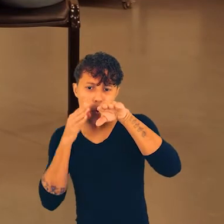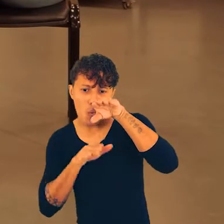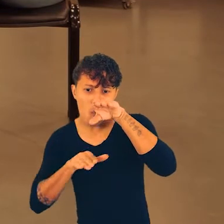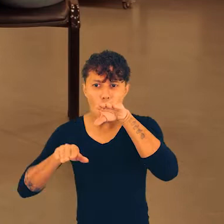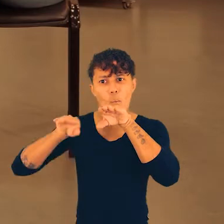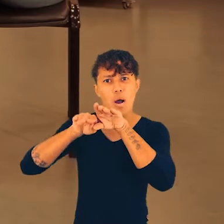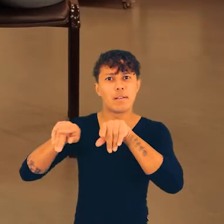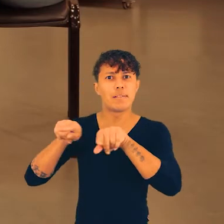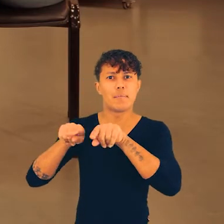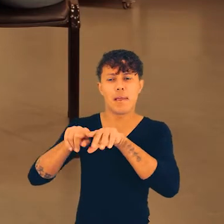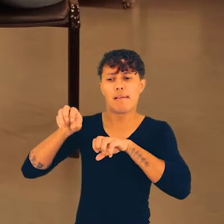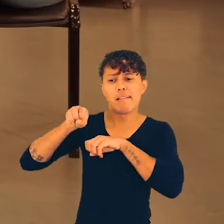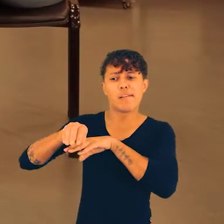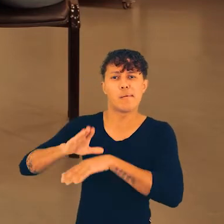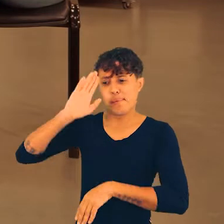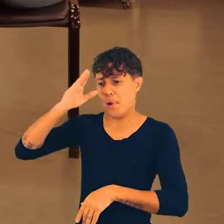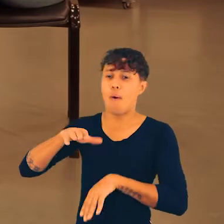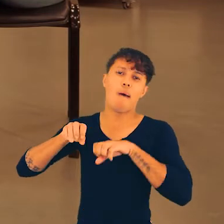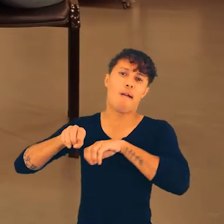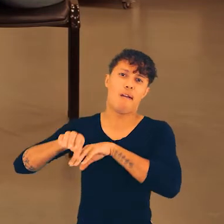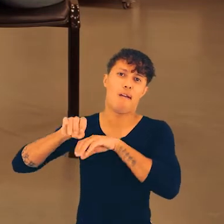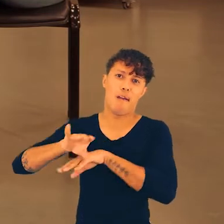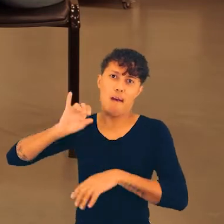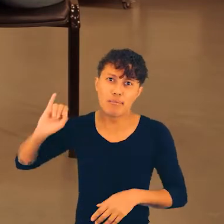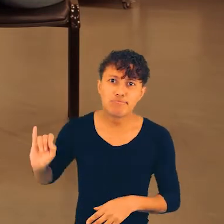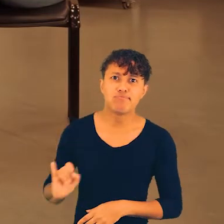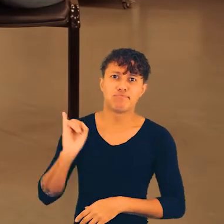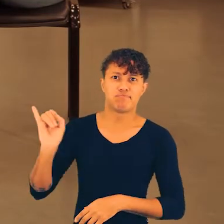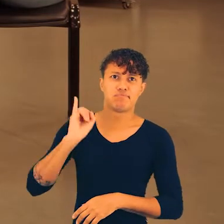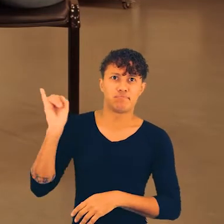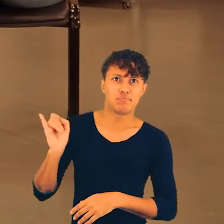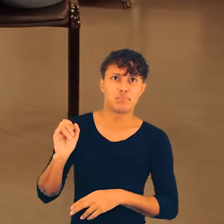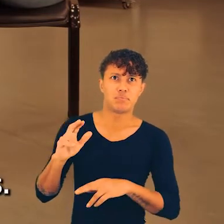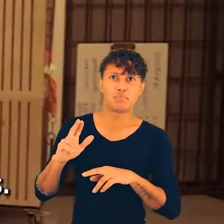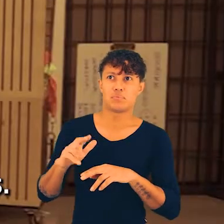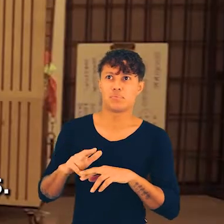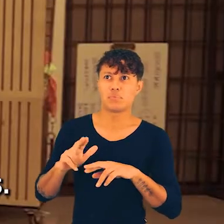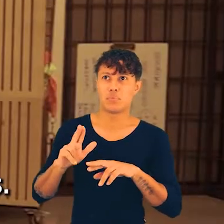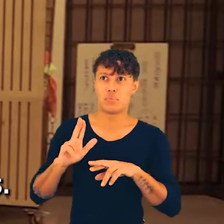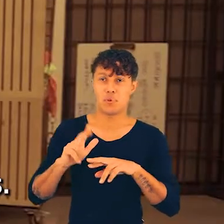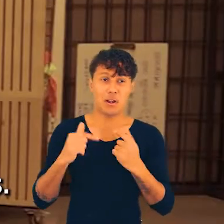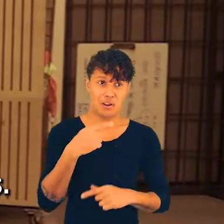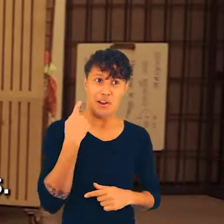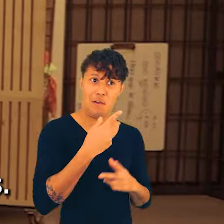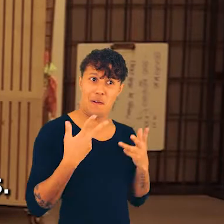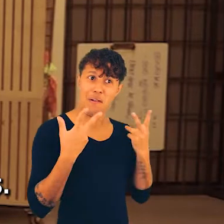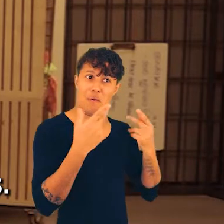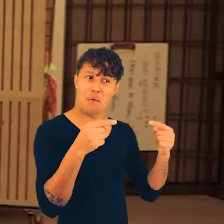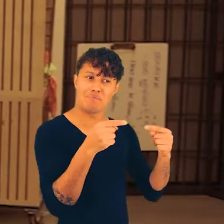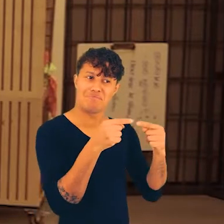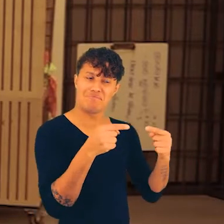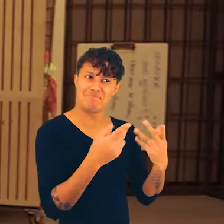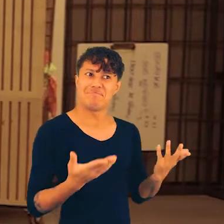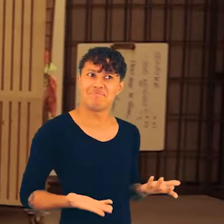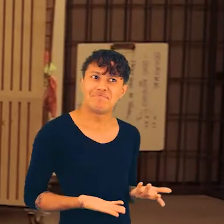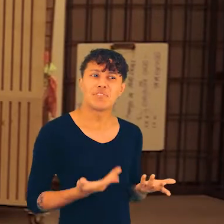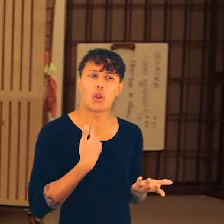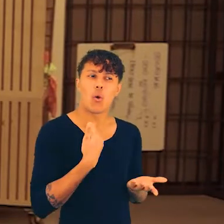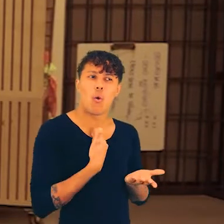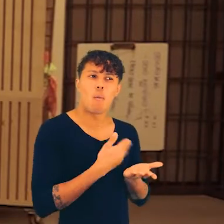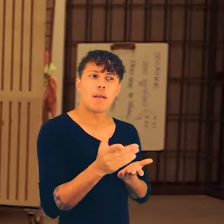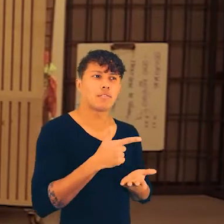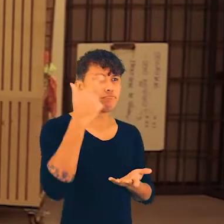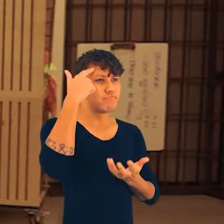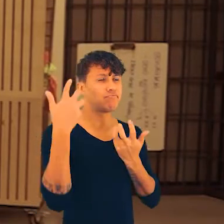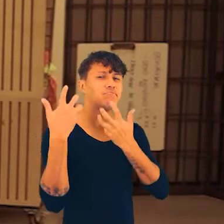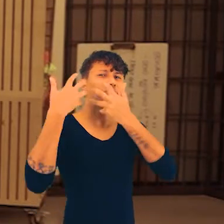e educação, né? Porque educação é uma coisa que é muito importante. Porque é um ponto em comum que nós temos. Sim. A gente